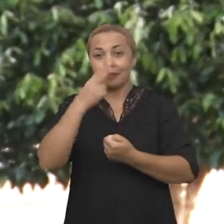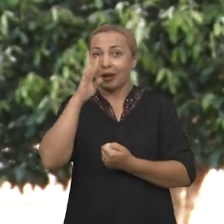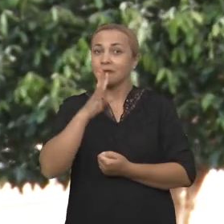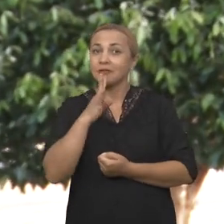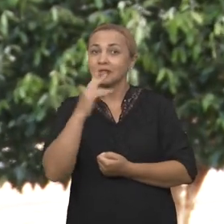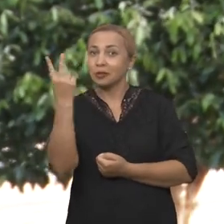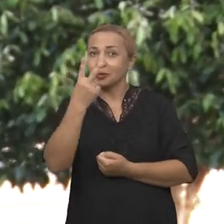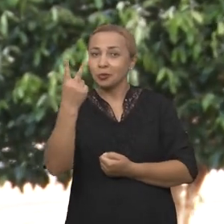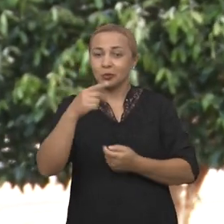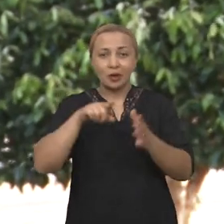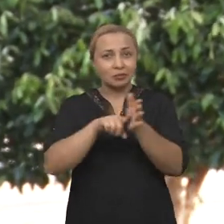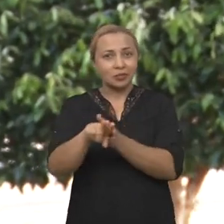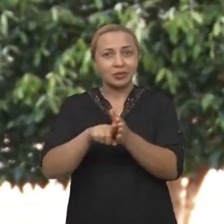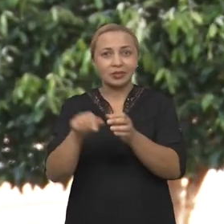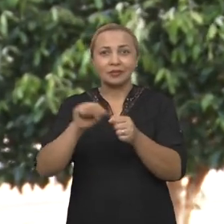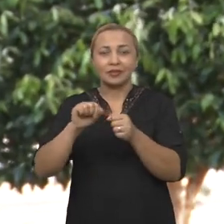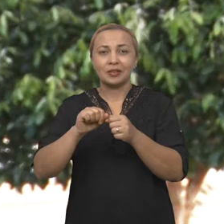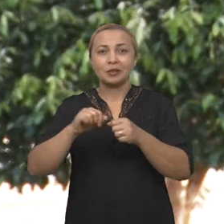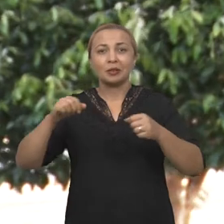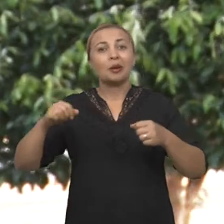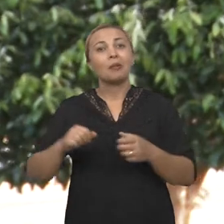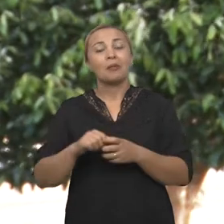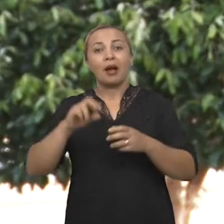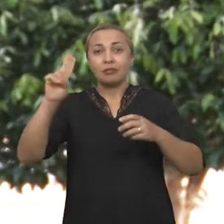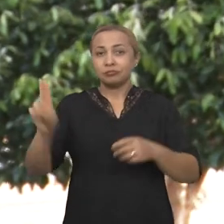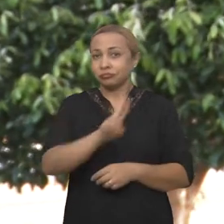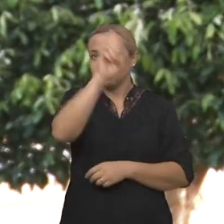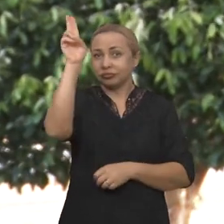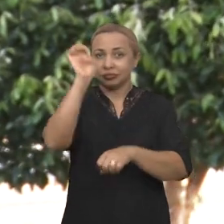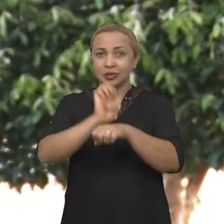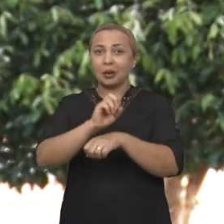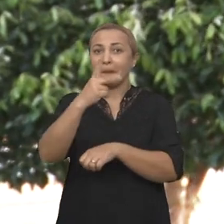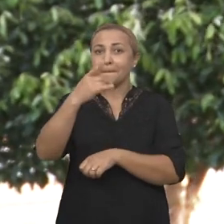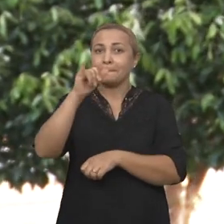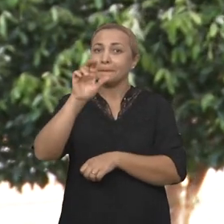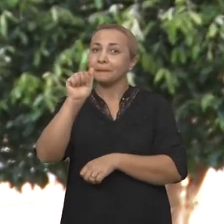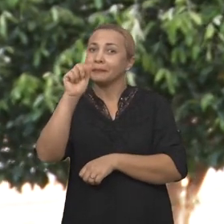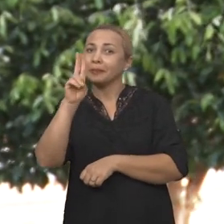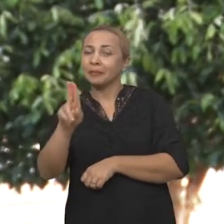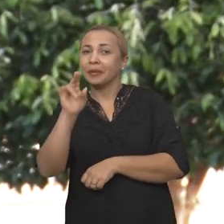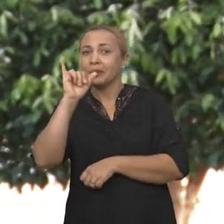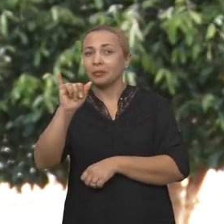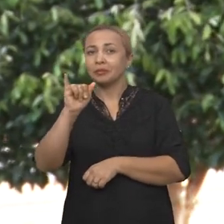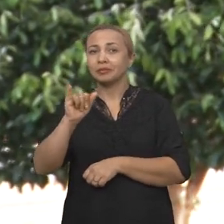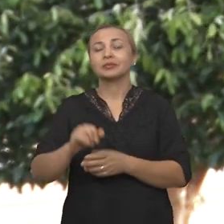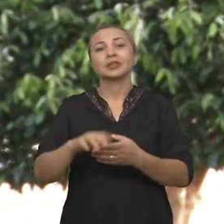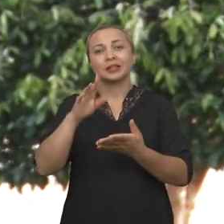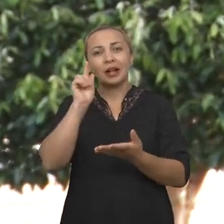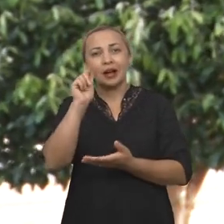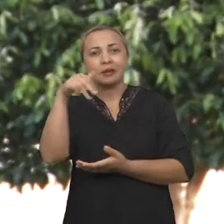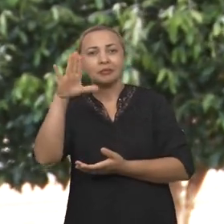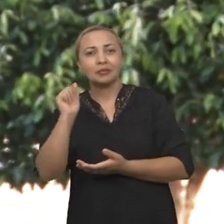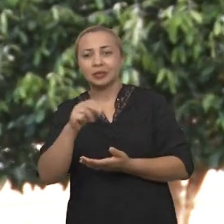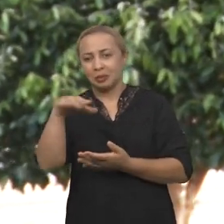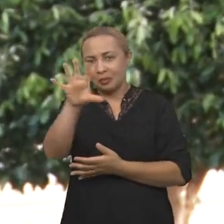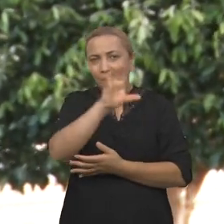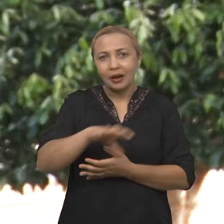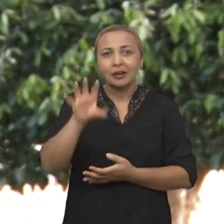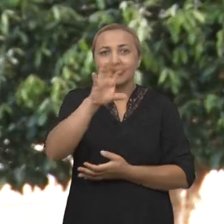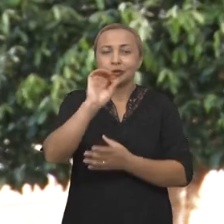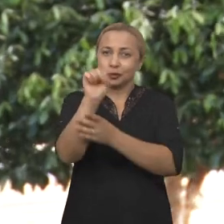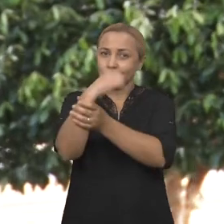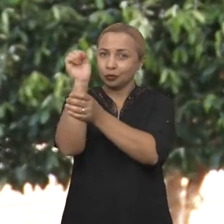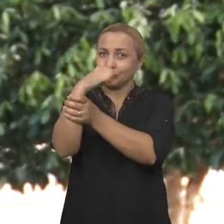duas pesquisas realizadas pela Universidade Estadual do Piauí que confirmam os benefícios da gamificação para a área de